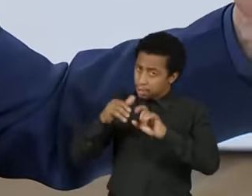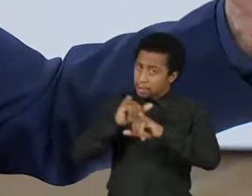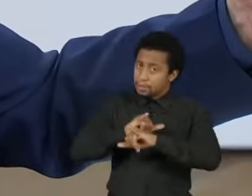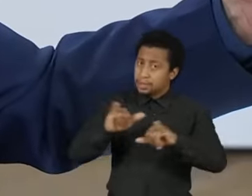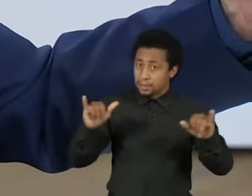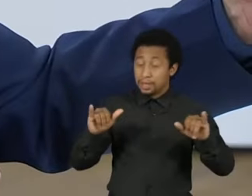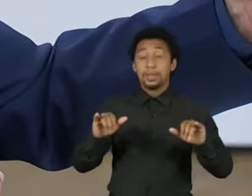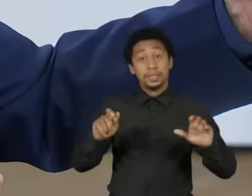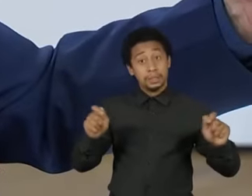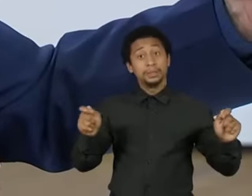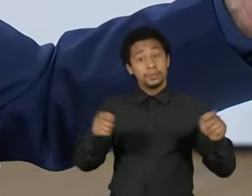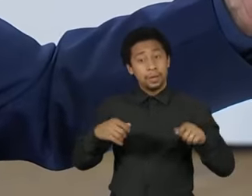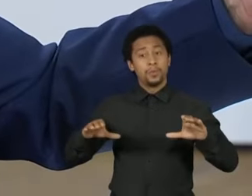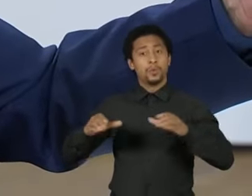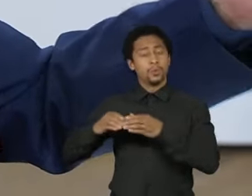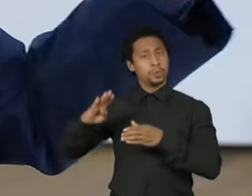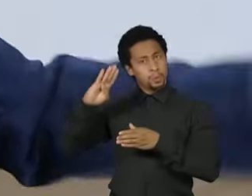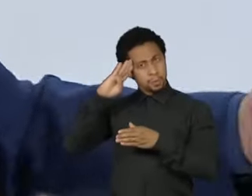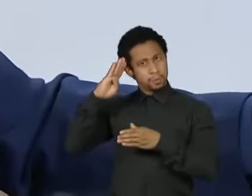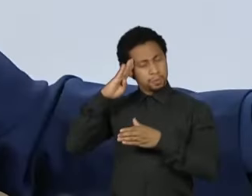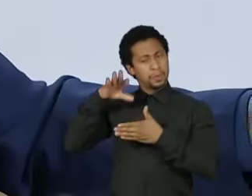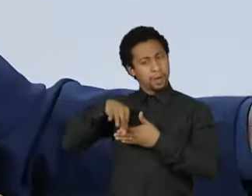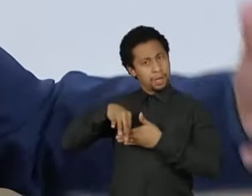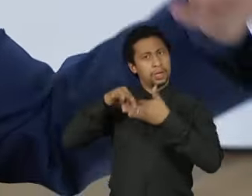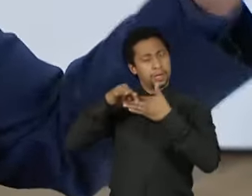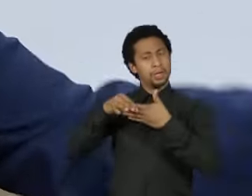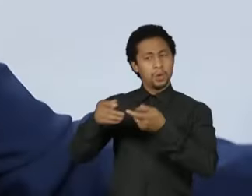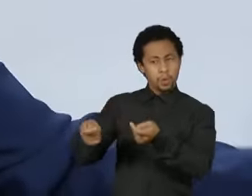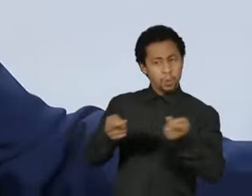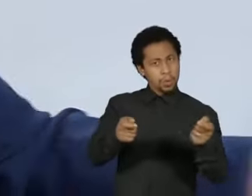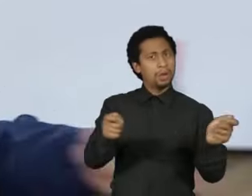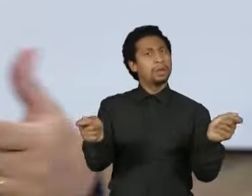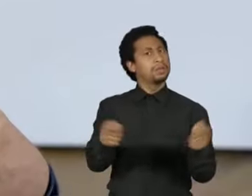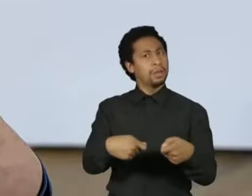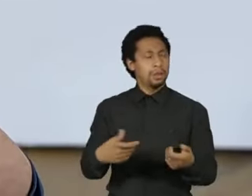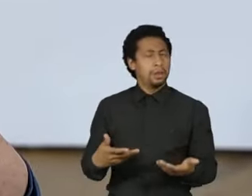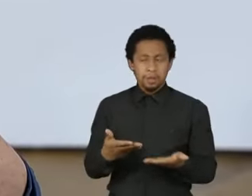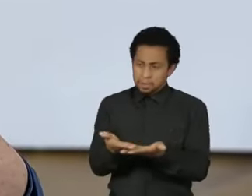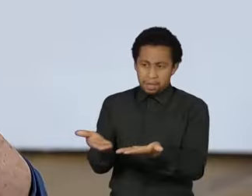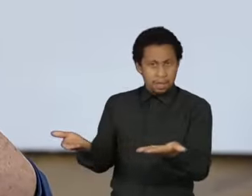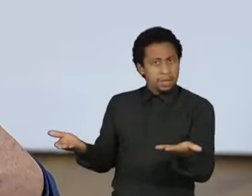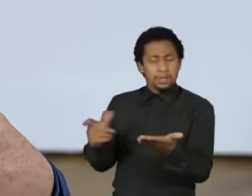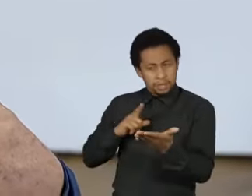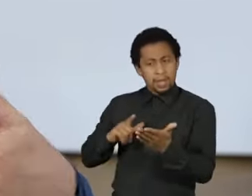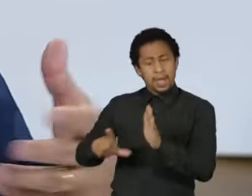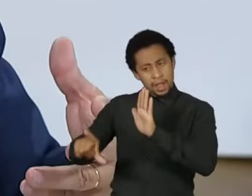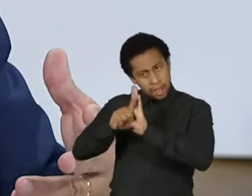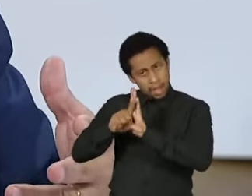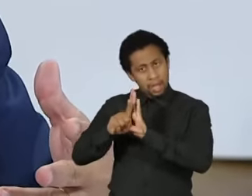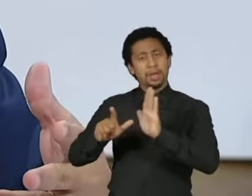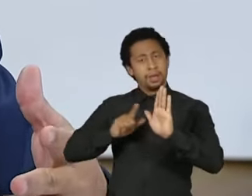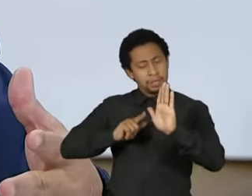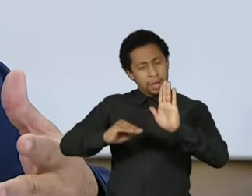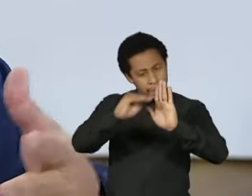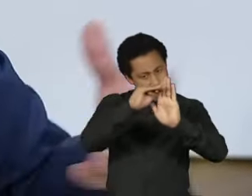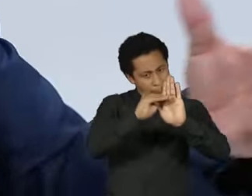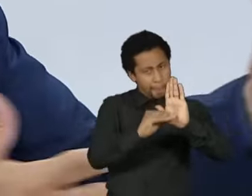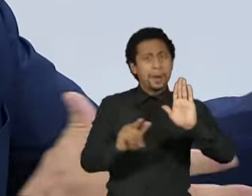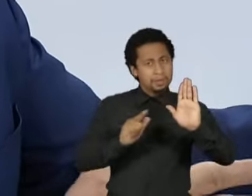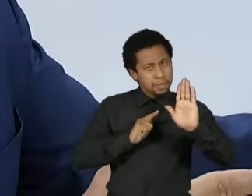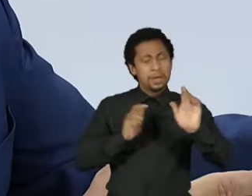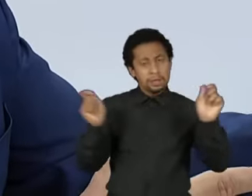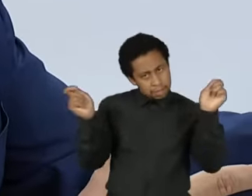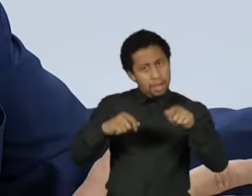os comandantes das polícias militares. Tem lei, tem regulamento, tem como fazê-lo. Agora, se